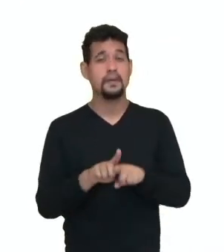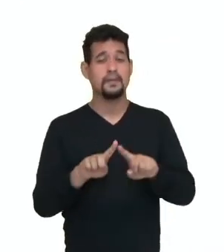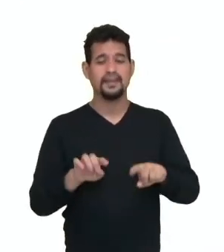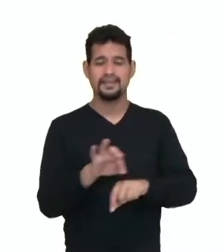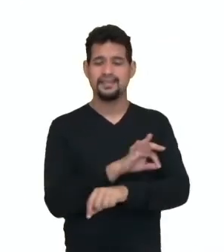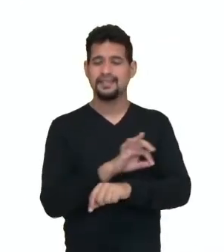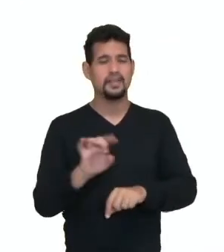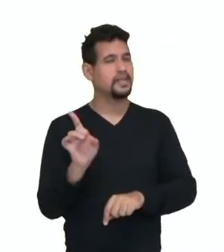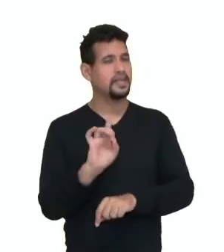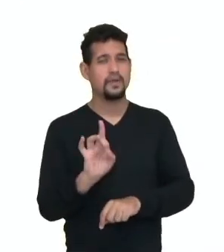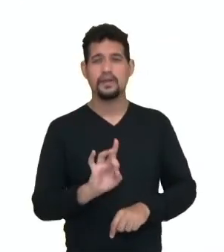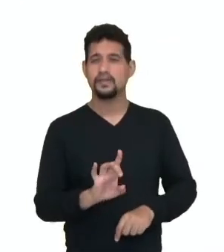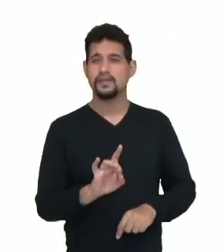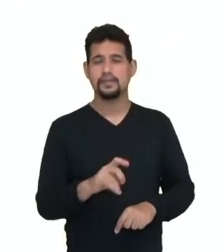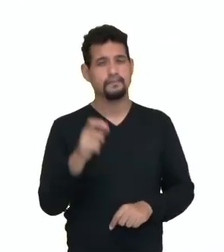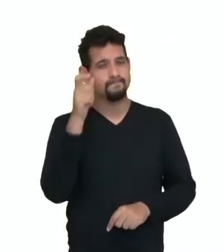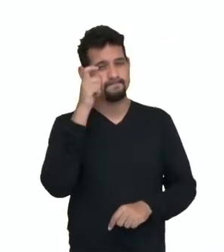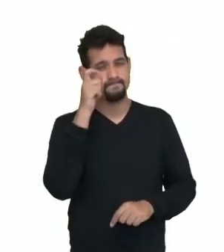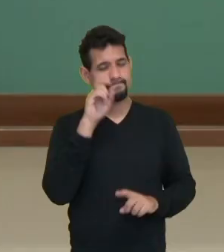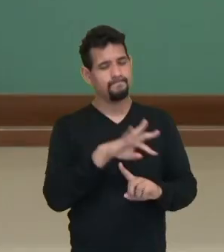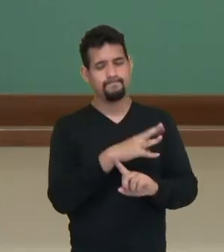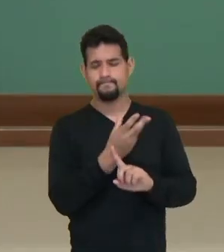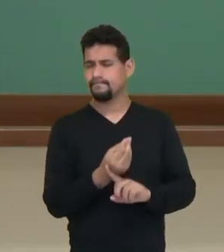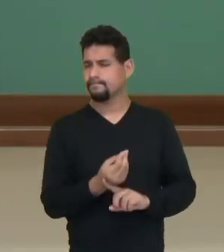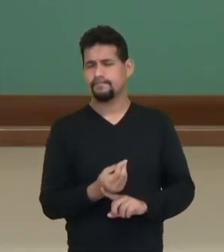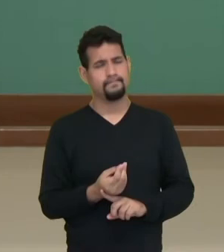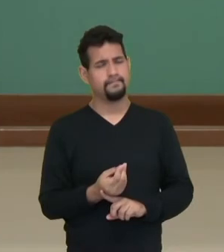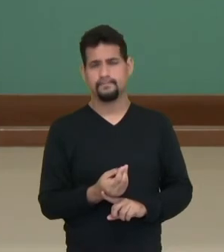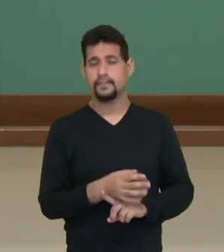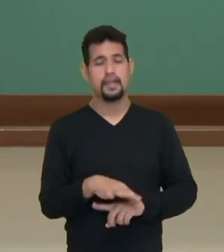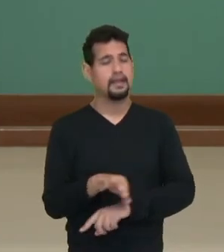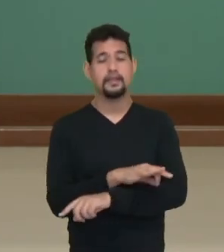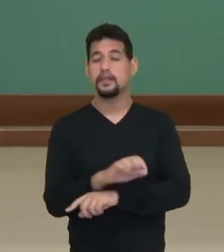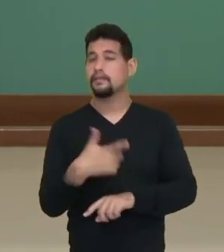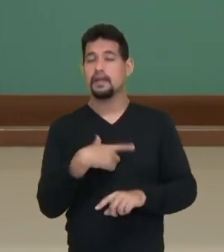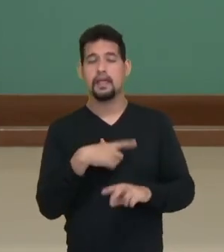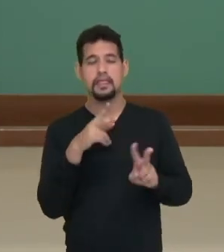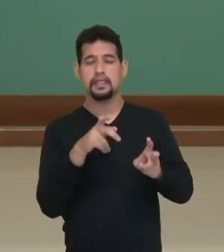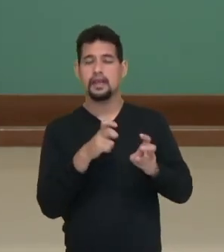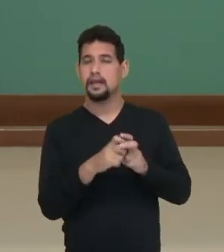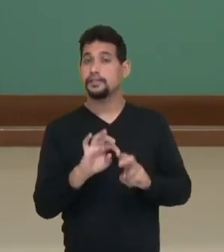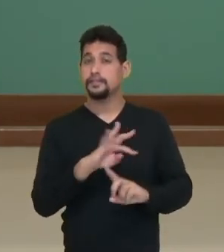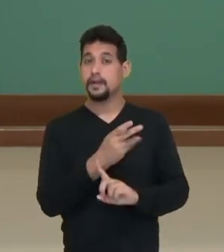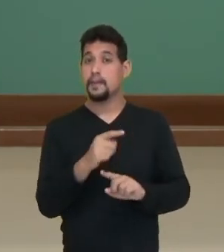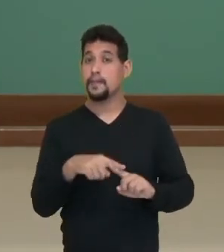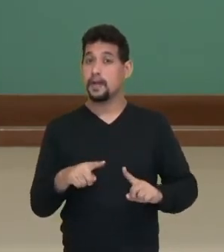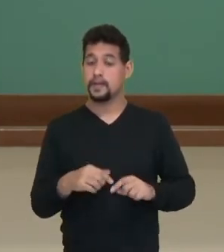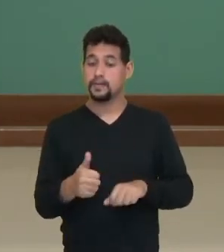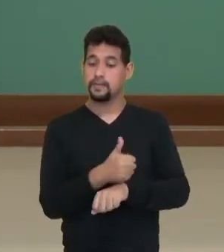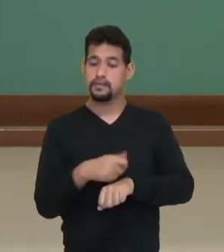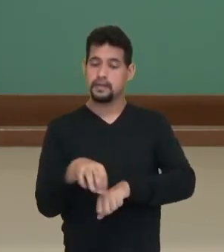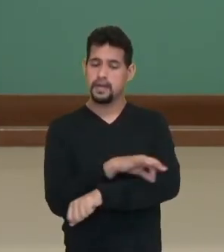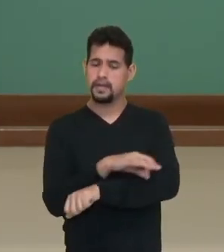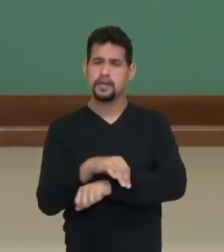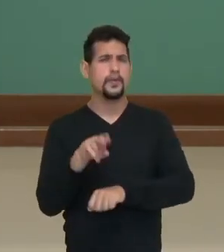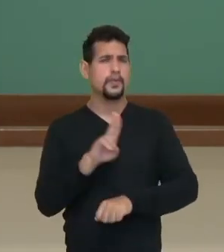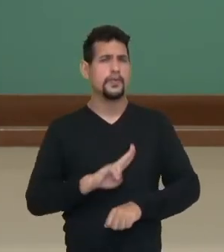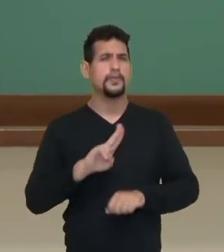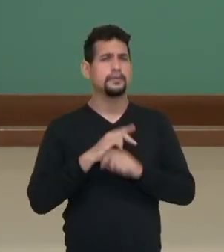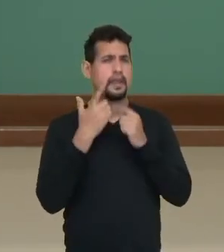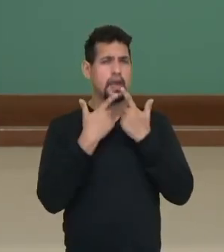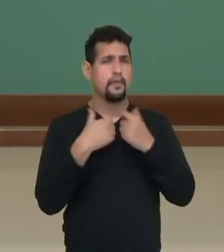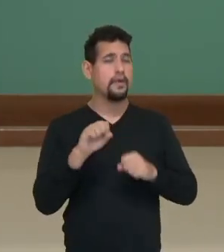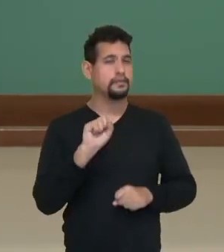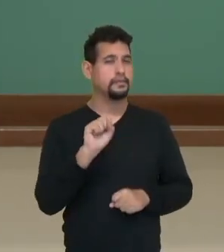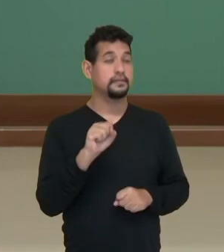criada exclusivamente com intenção artística. A arquitetura não tem intenção artística, mas os arquitetos se apropriam dessa linguagem.